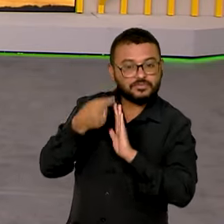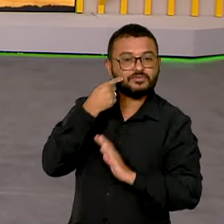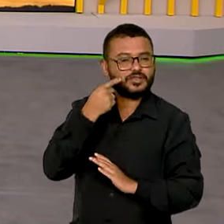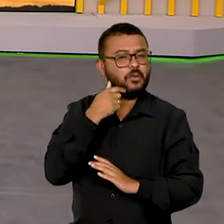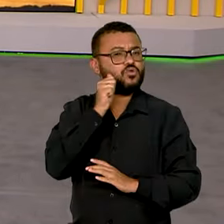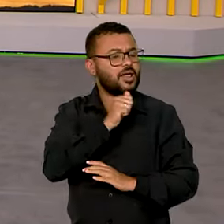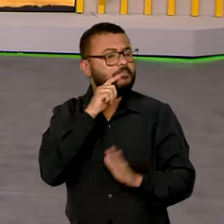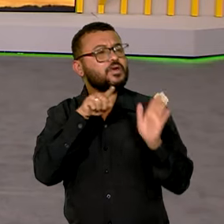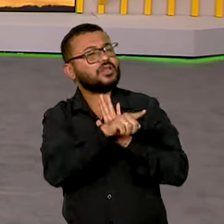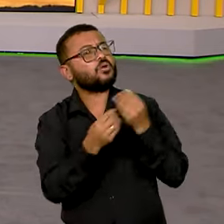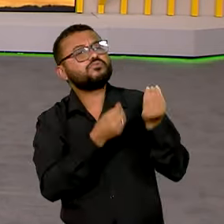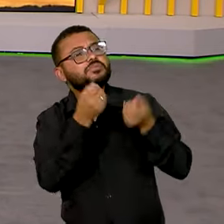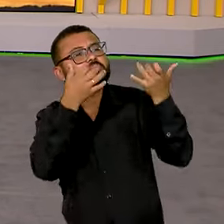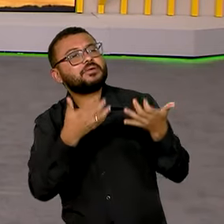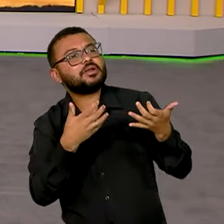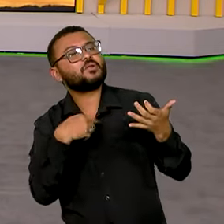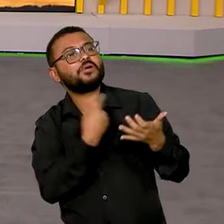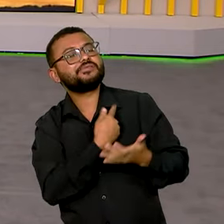Conta pra gente essa história.